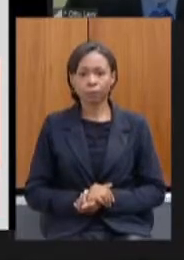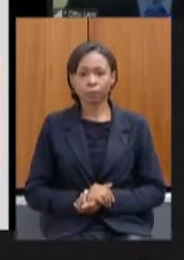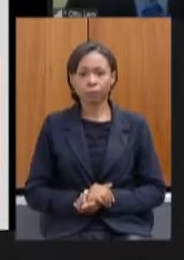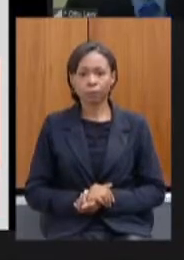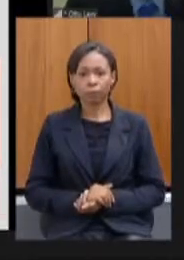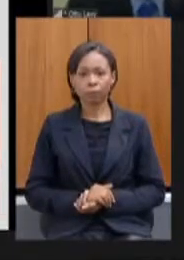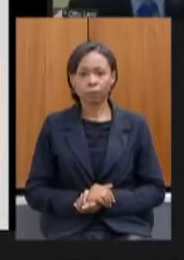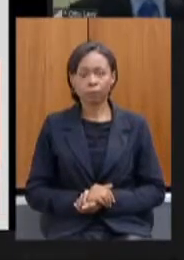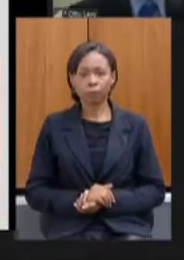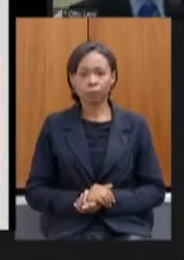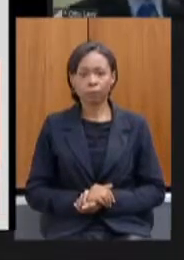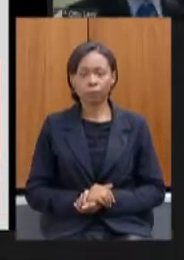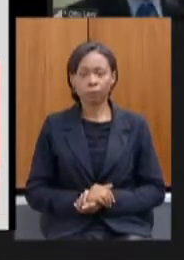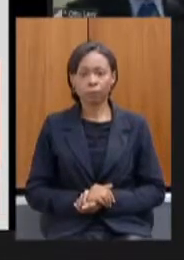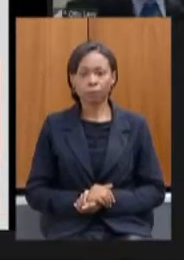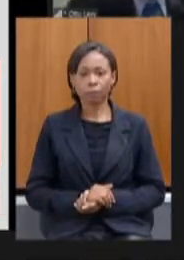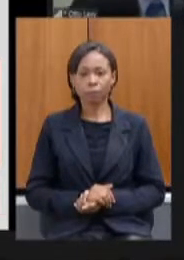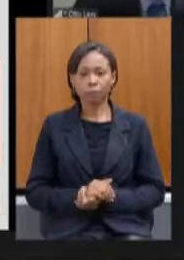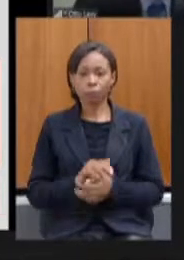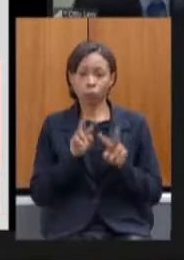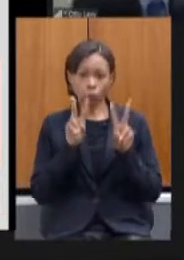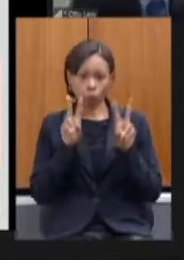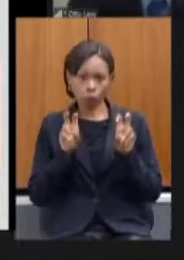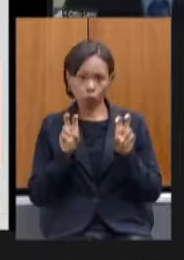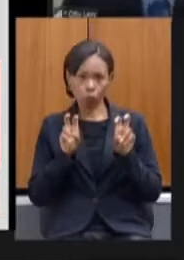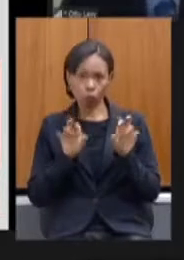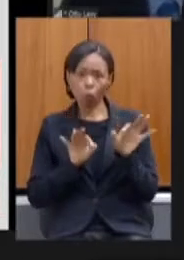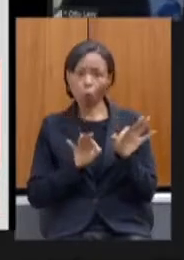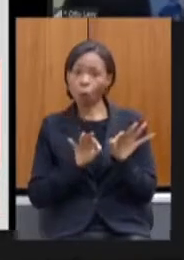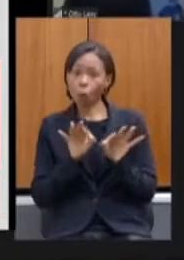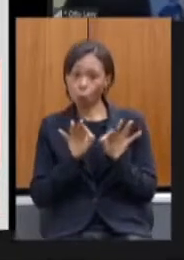com relação ao programa Alominas